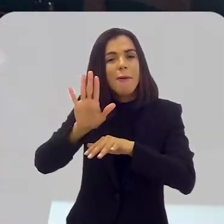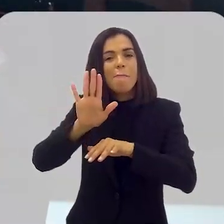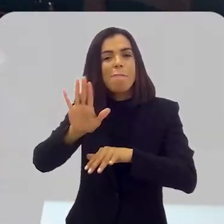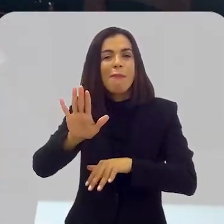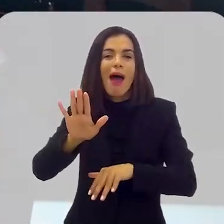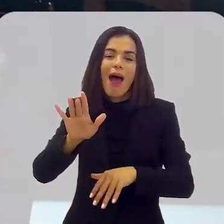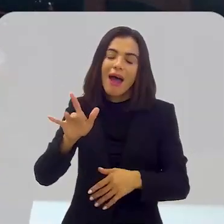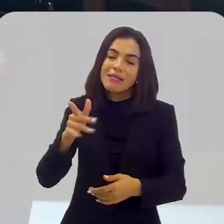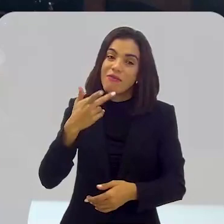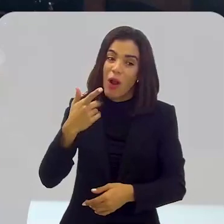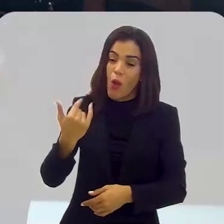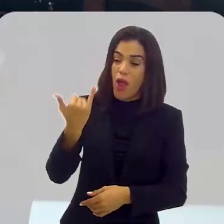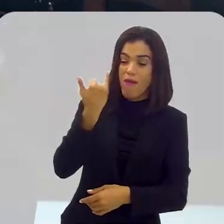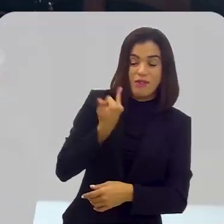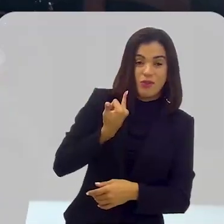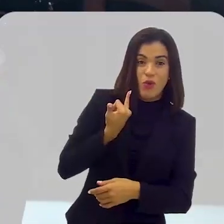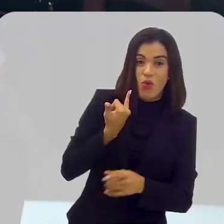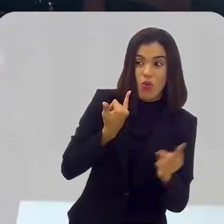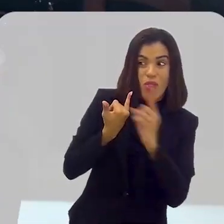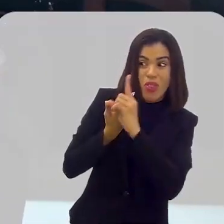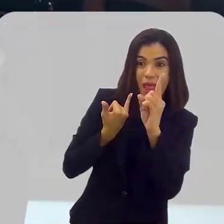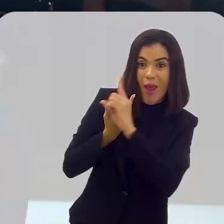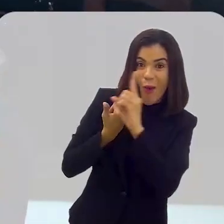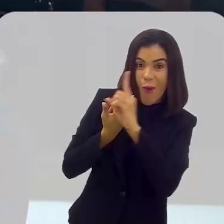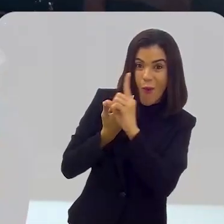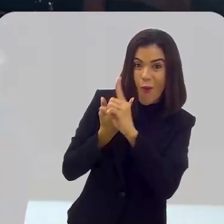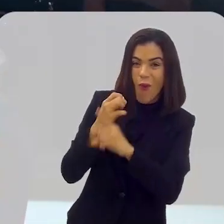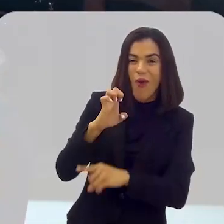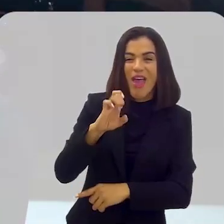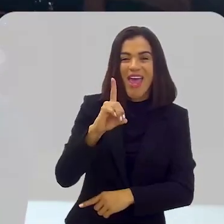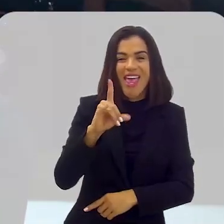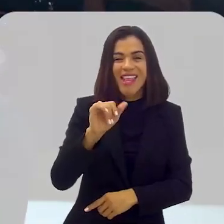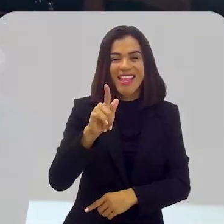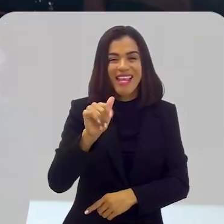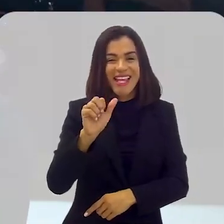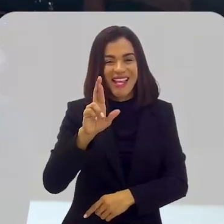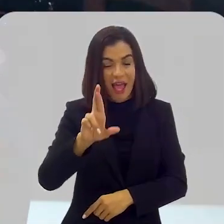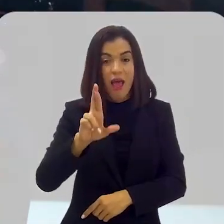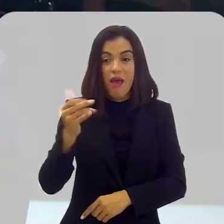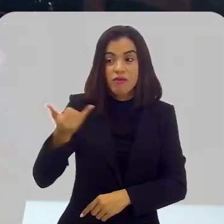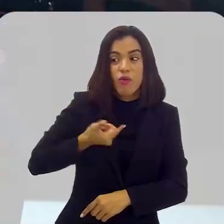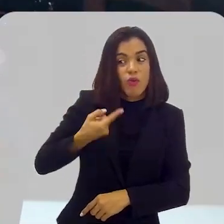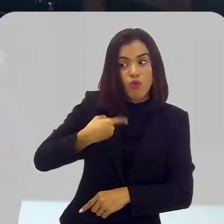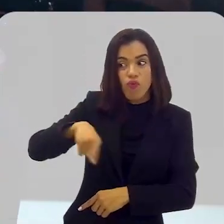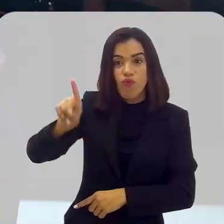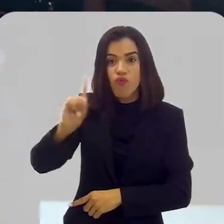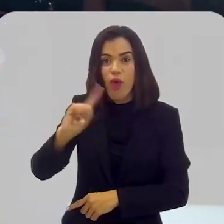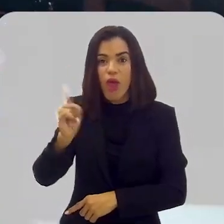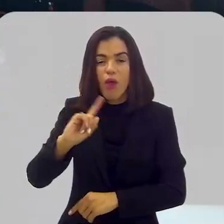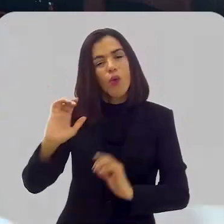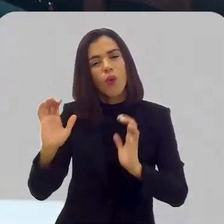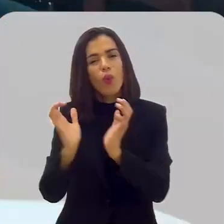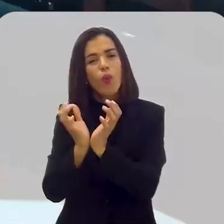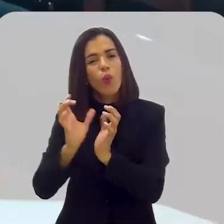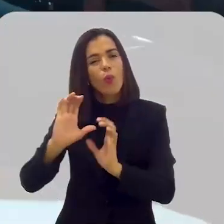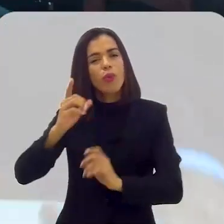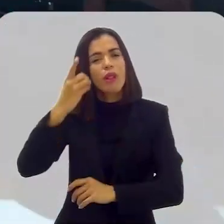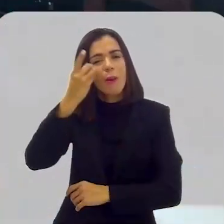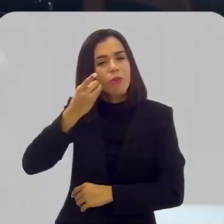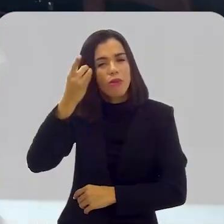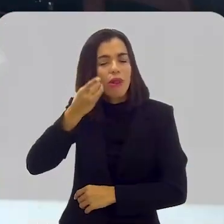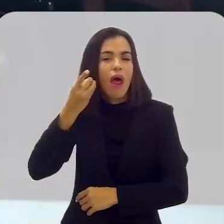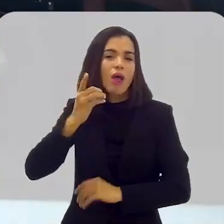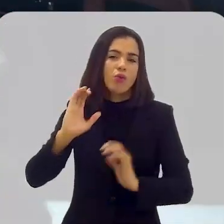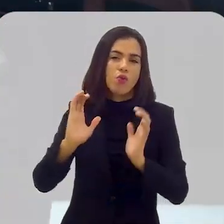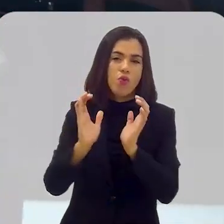Mas quem me advertiu para ir foi o Edgar contra o da Venezuela. E nós estávamos lá, um grupo de deputados,